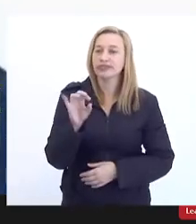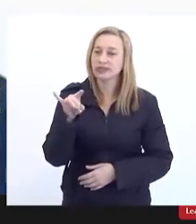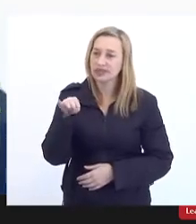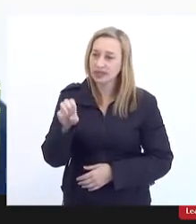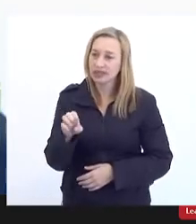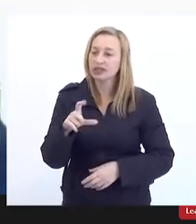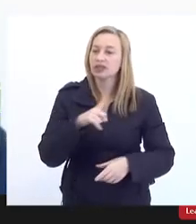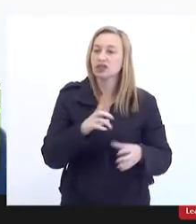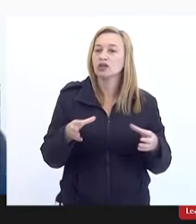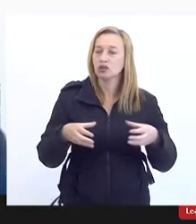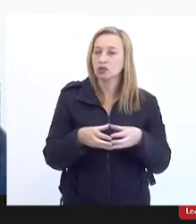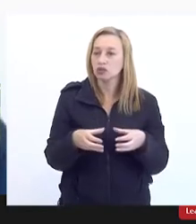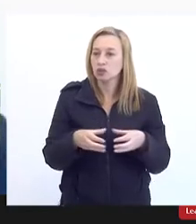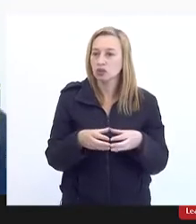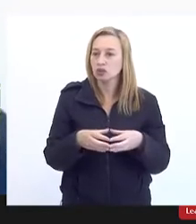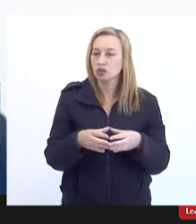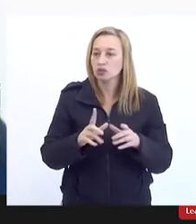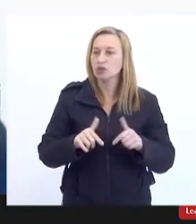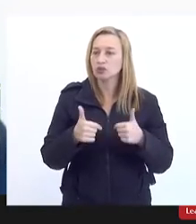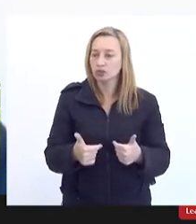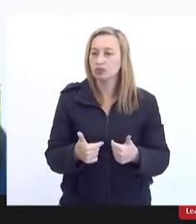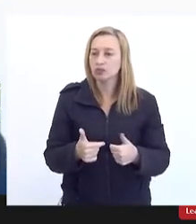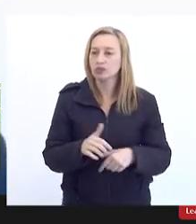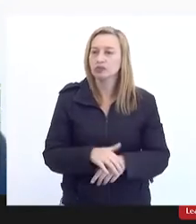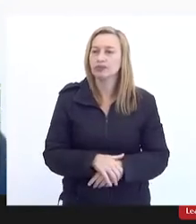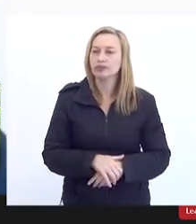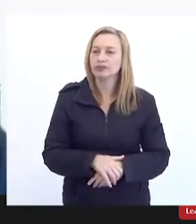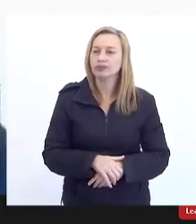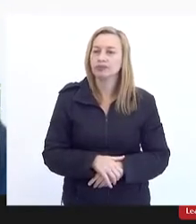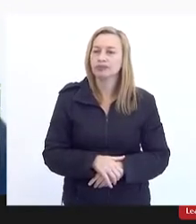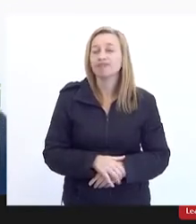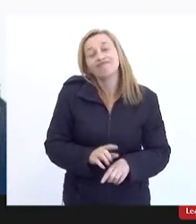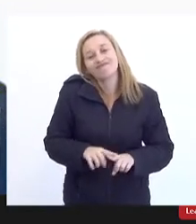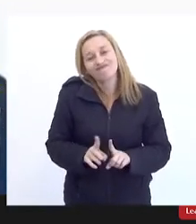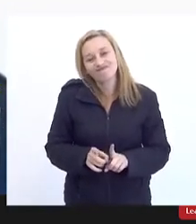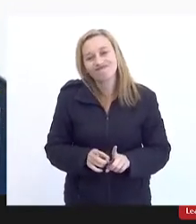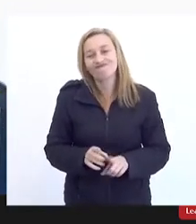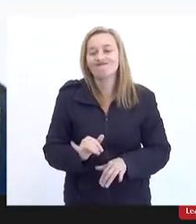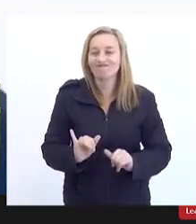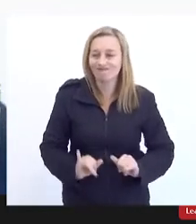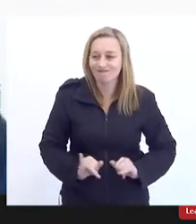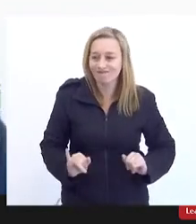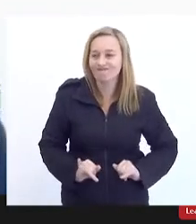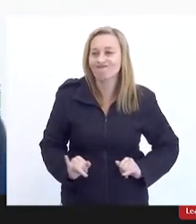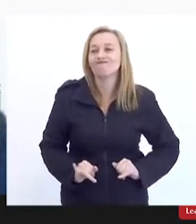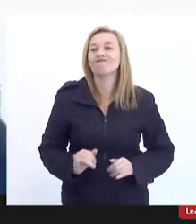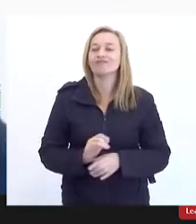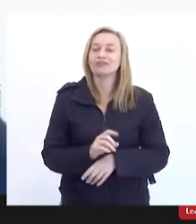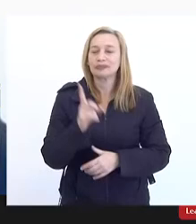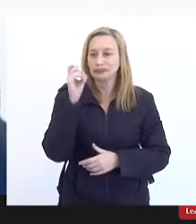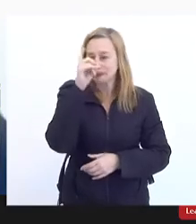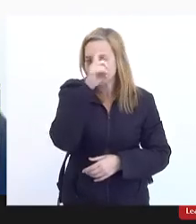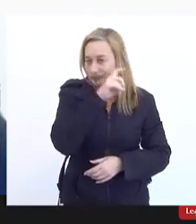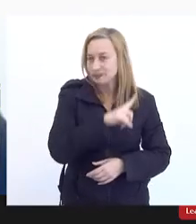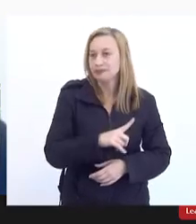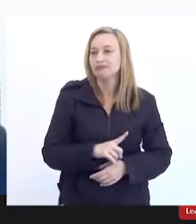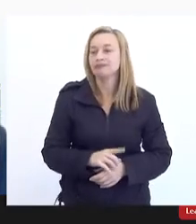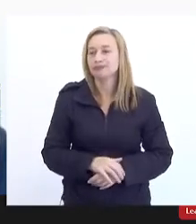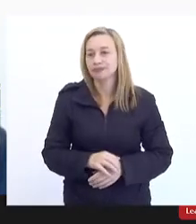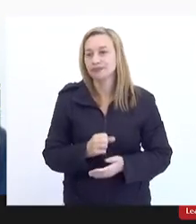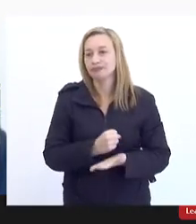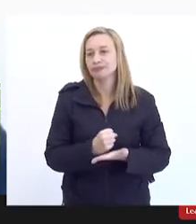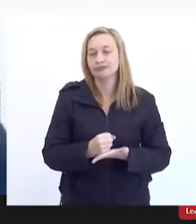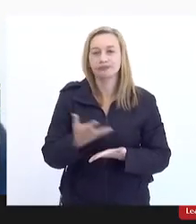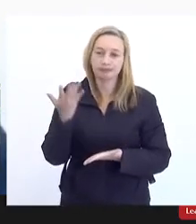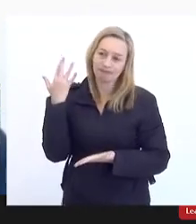tem uma equipe uma agência extremamente ativa e atuante mas ainda assim sofre com essa com essa dificuldade contratual feita lá